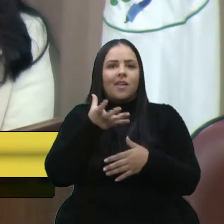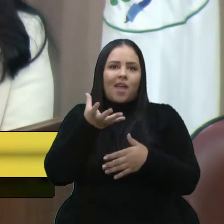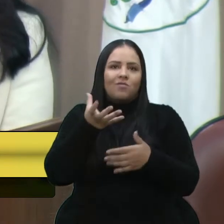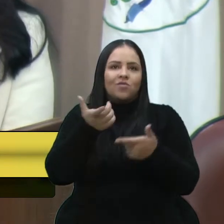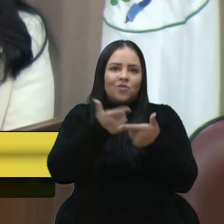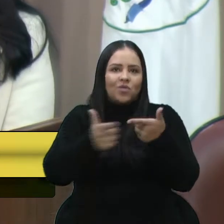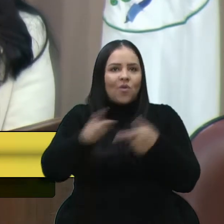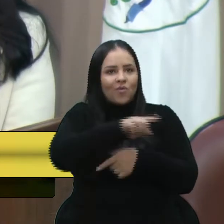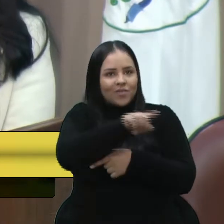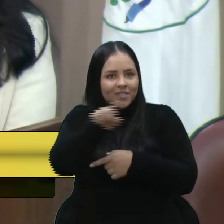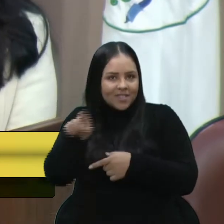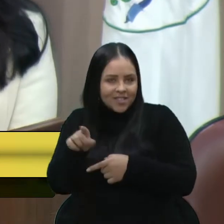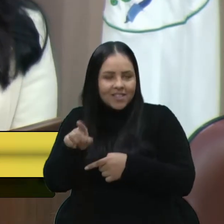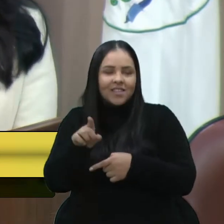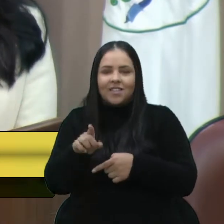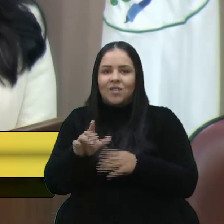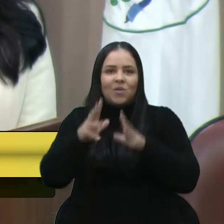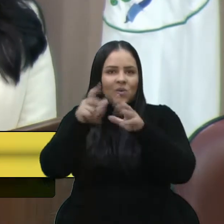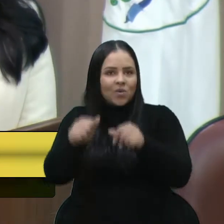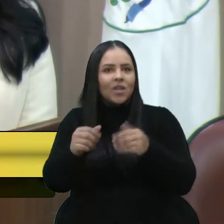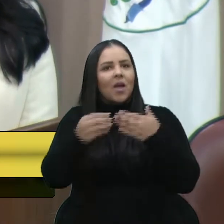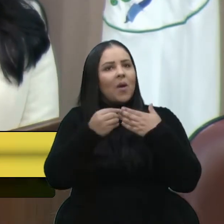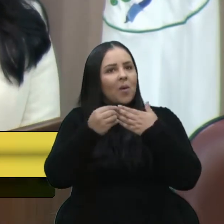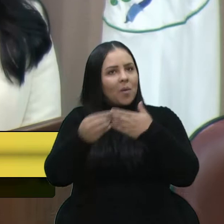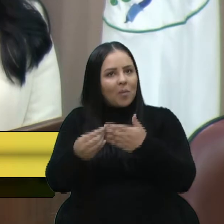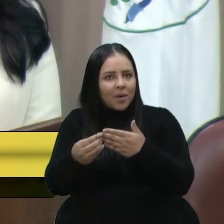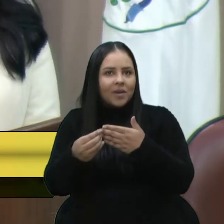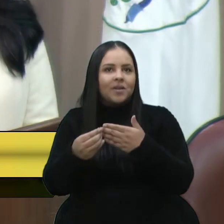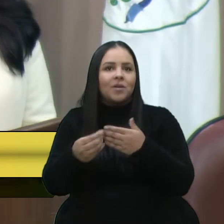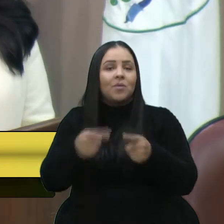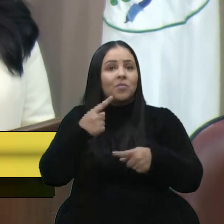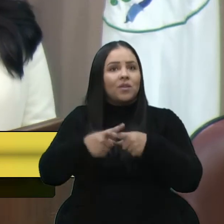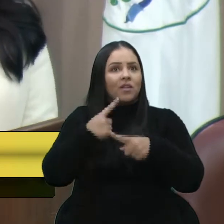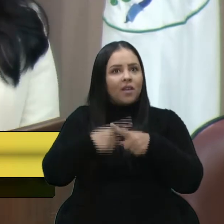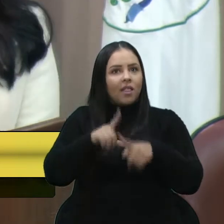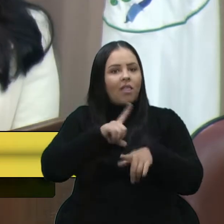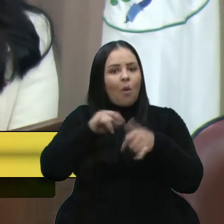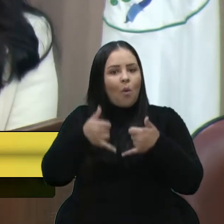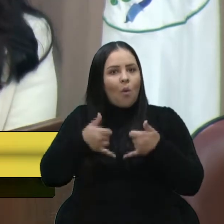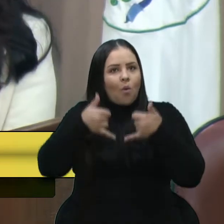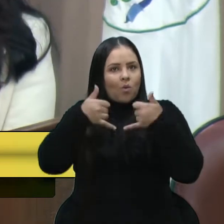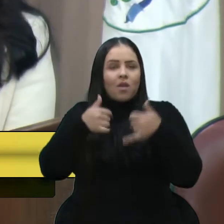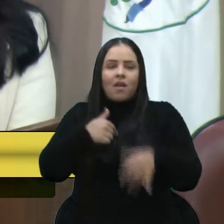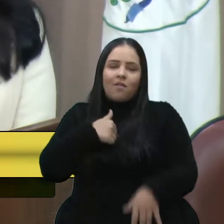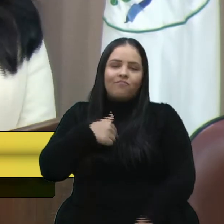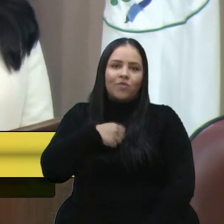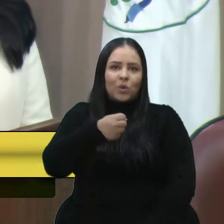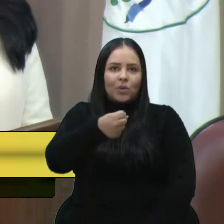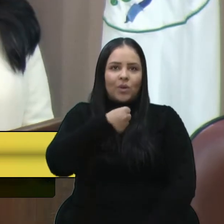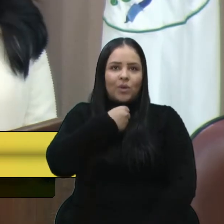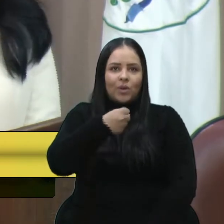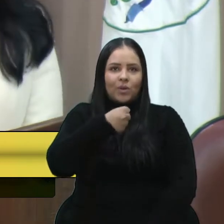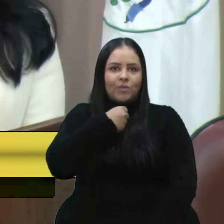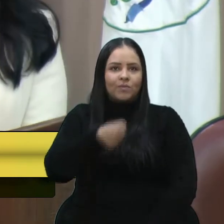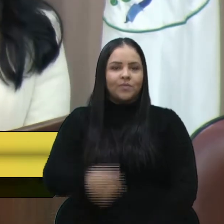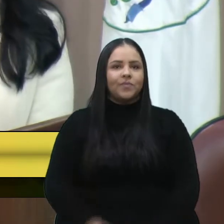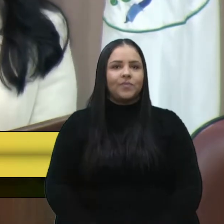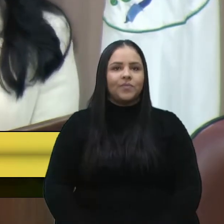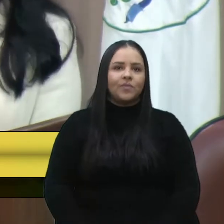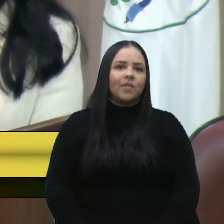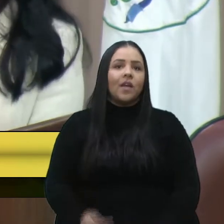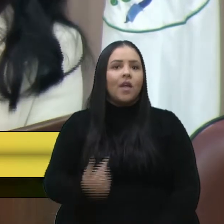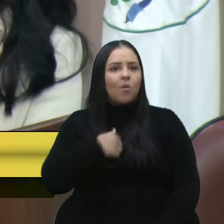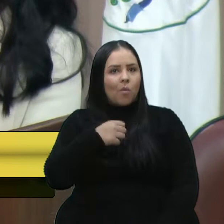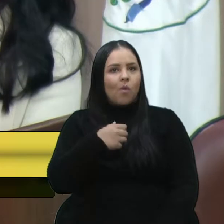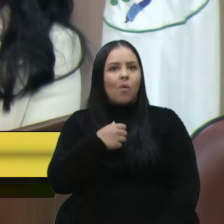vocês, do plenário e com quem nos acompanha, porque ele me orgulha como jornalista, ele me orgulha